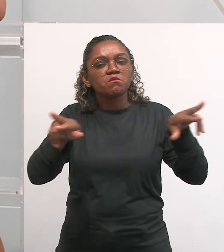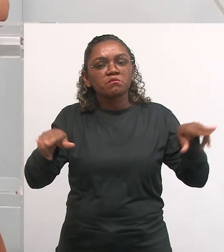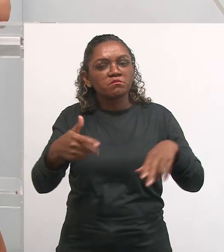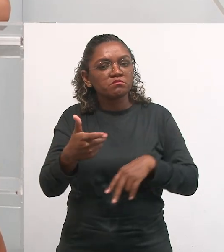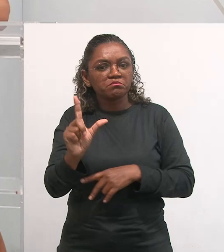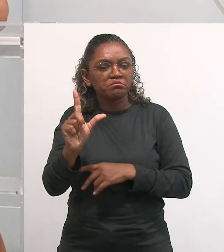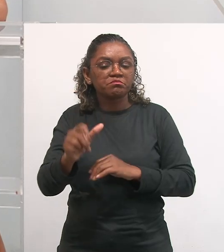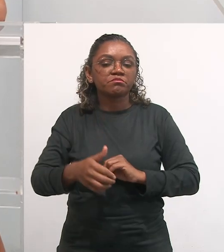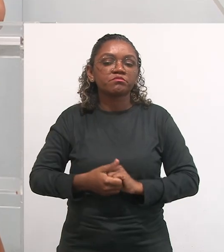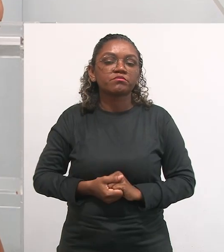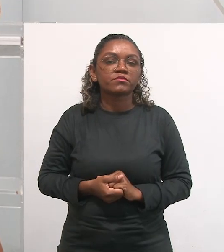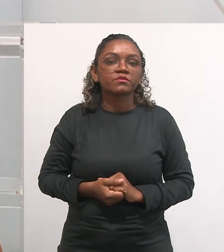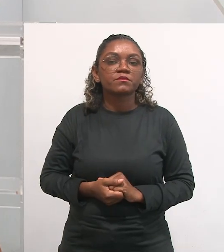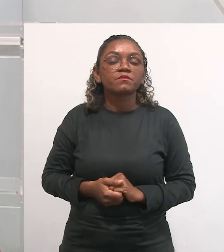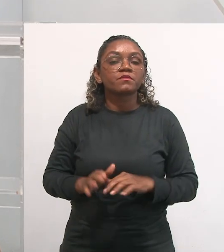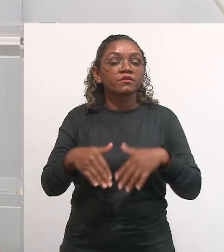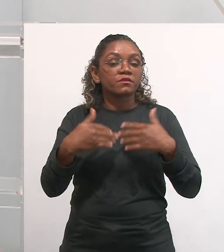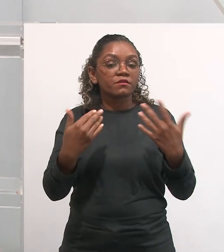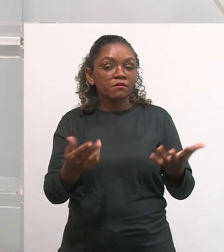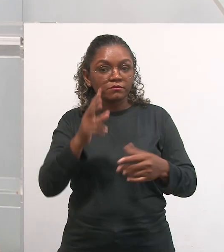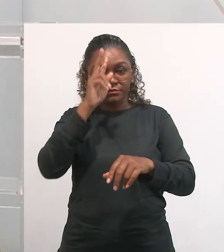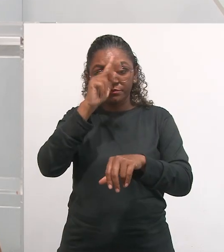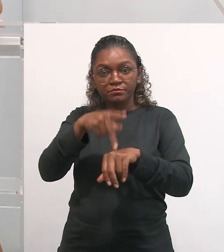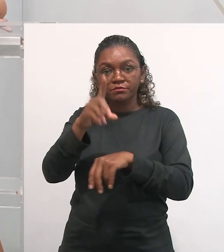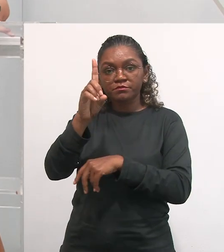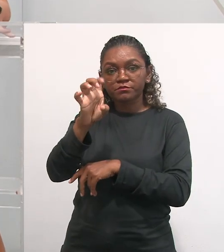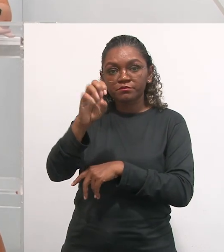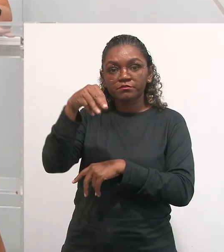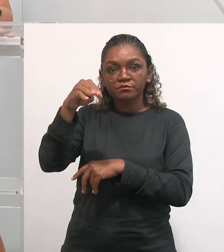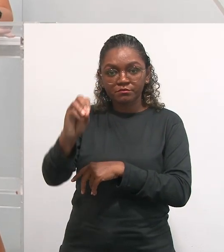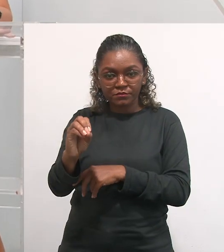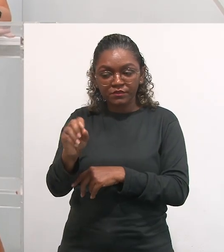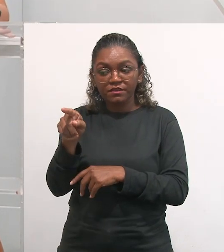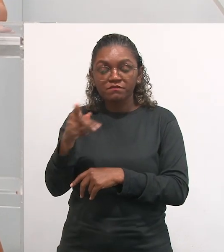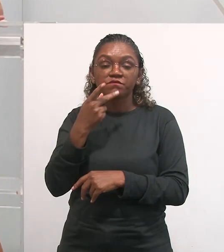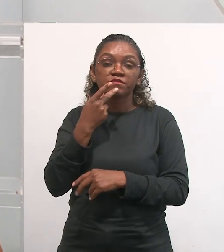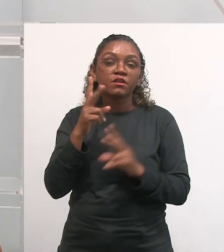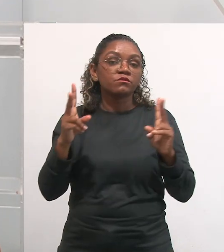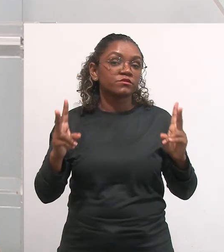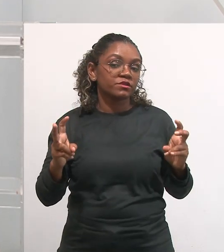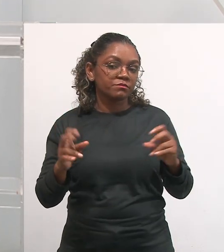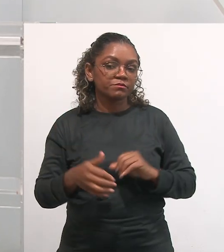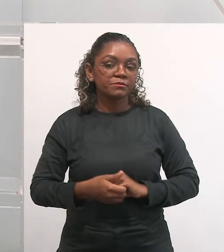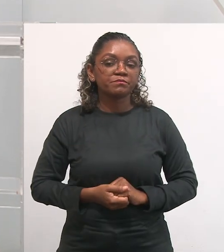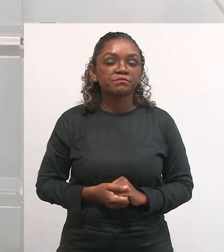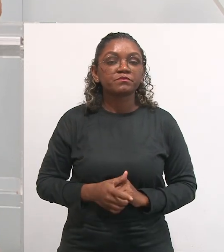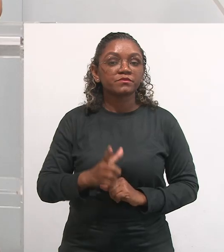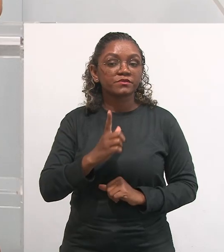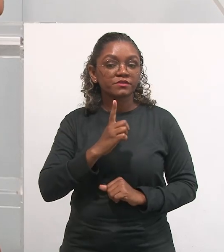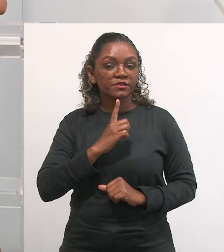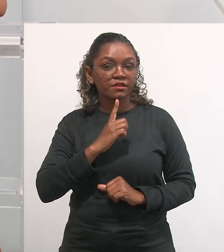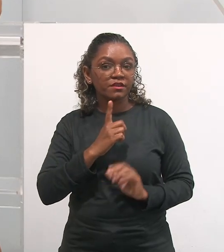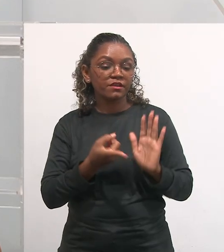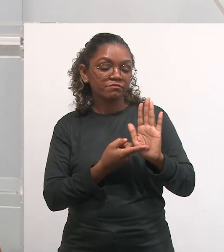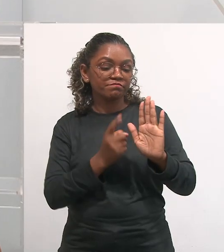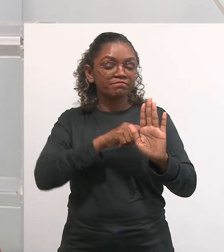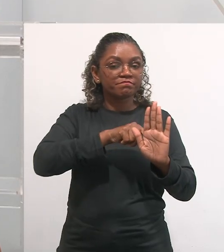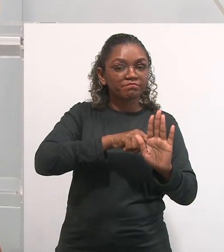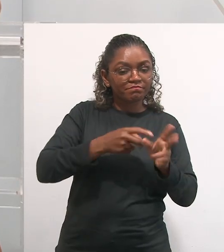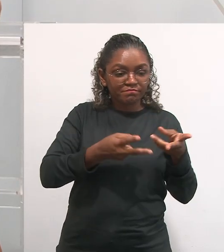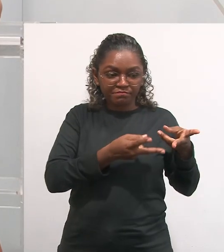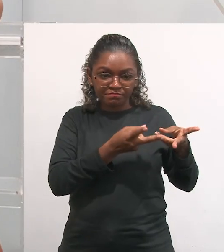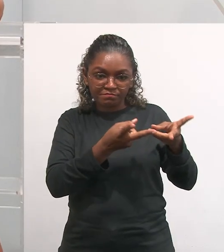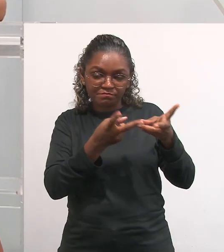crítica sobre a avaliação porque ele vai dizer que a depender do modo como se avalia tem intrínseco